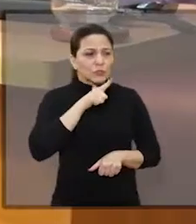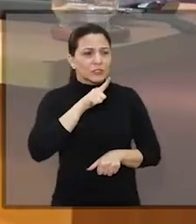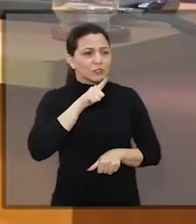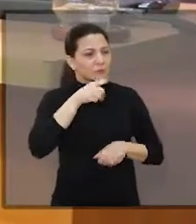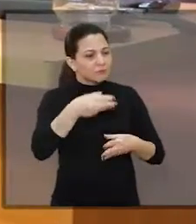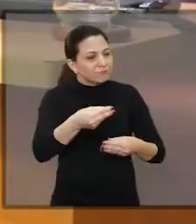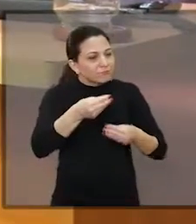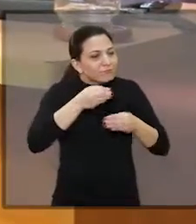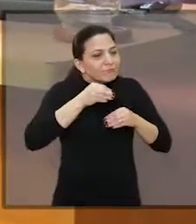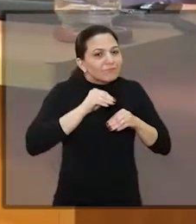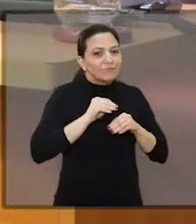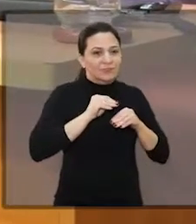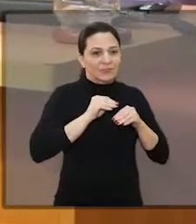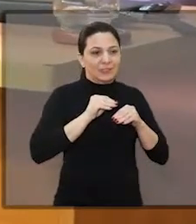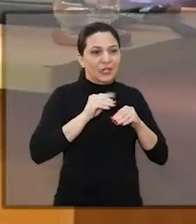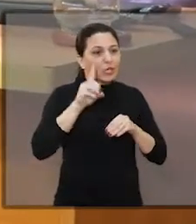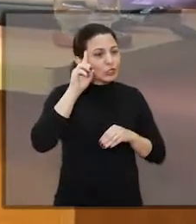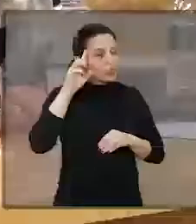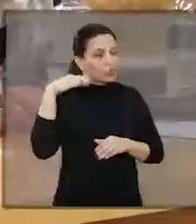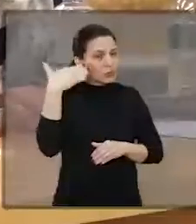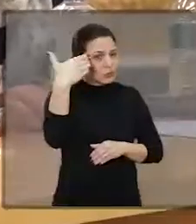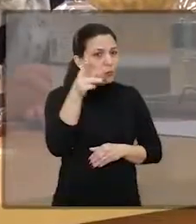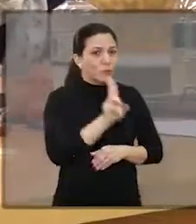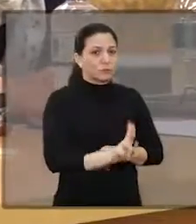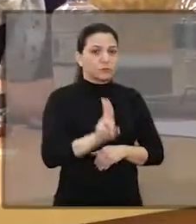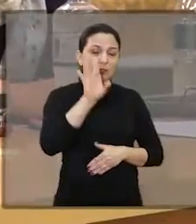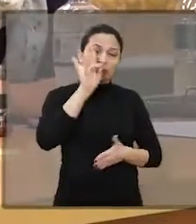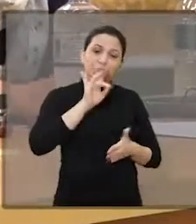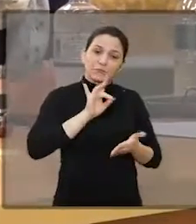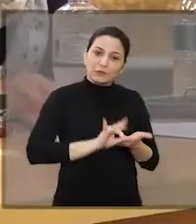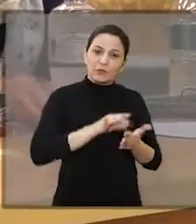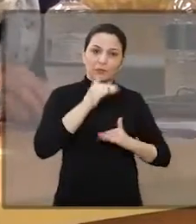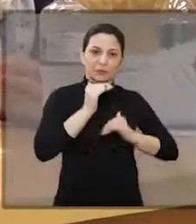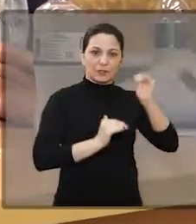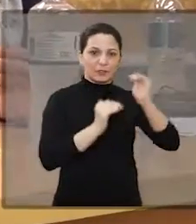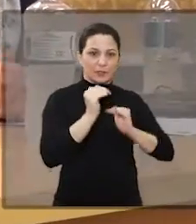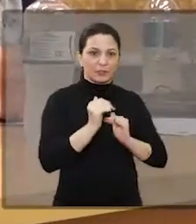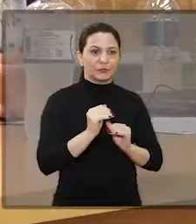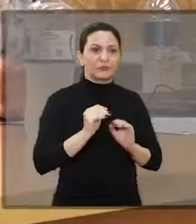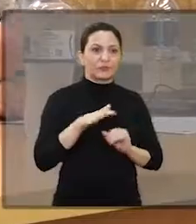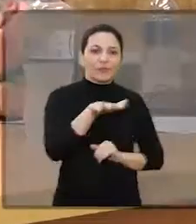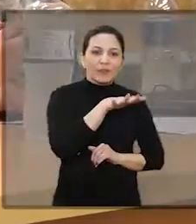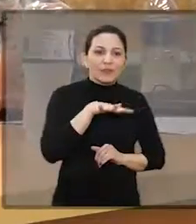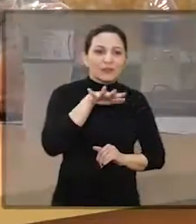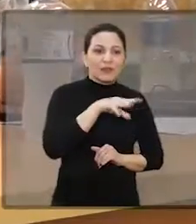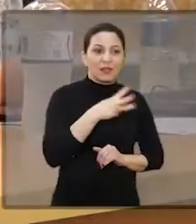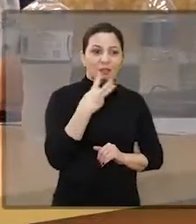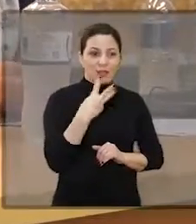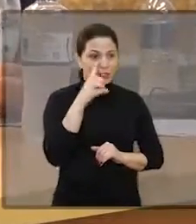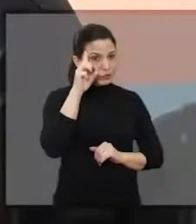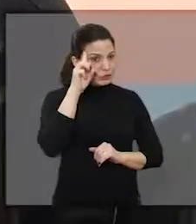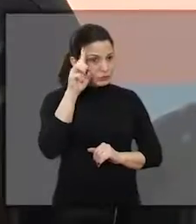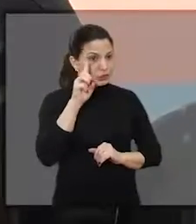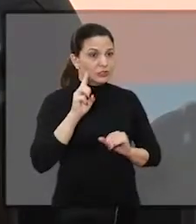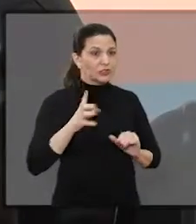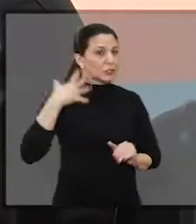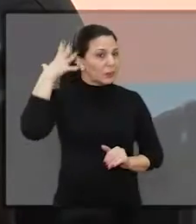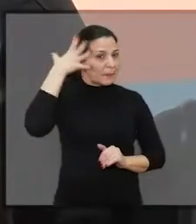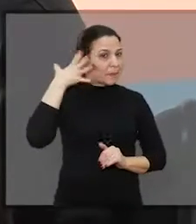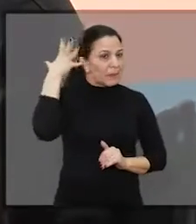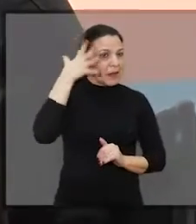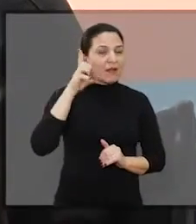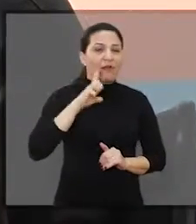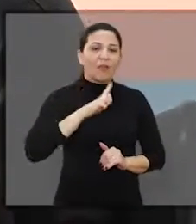gente pode incorporar com muita facilidade no nosso dia a dia. Dentro desse clima todo, desses três